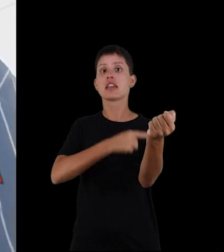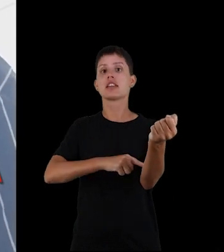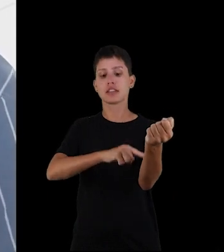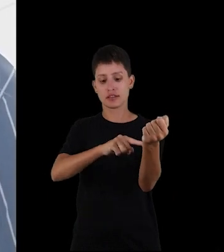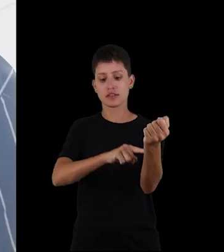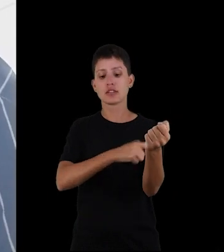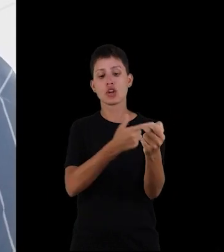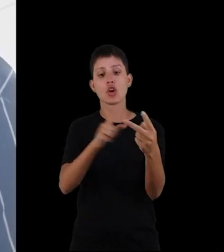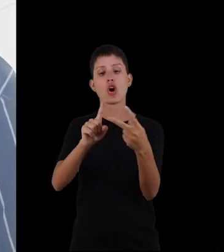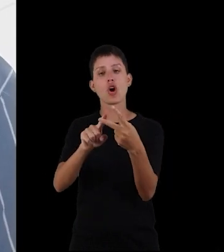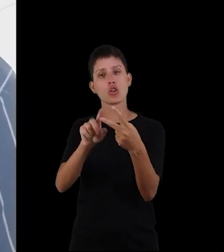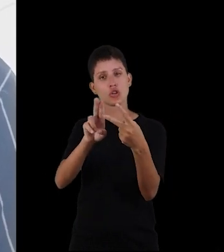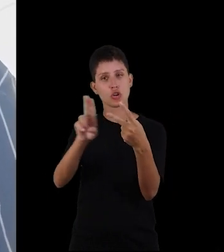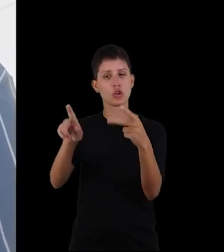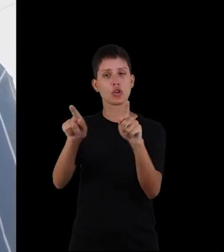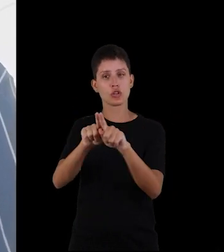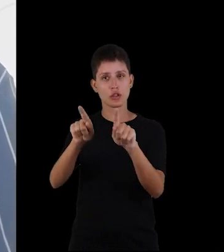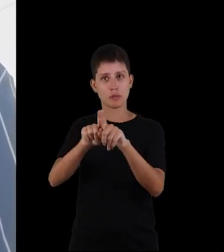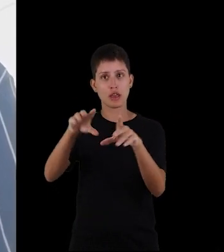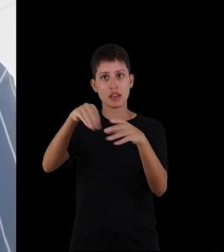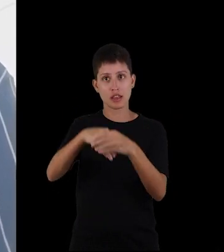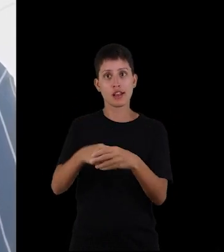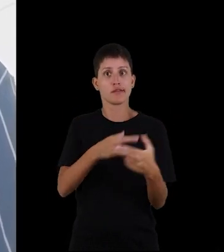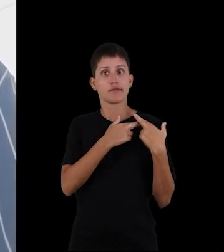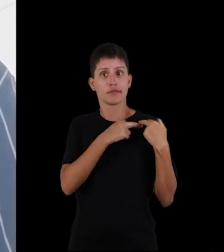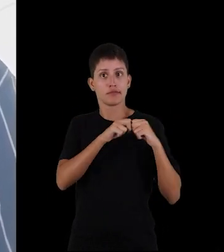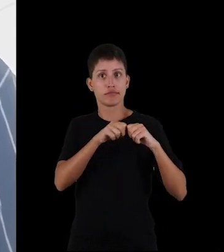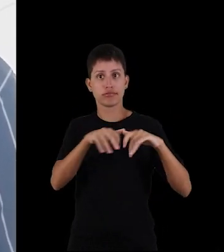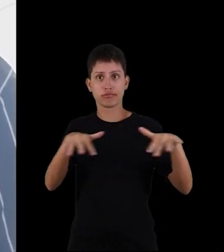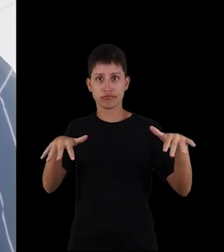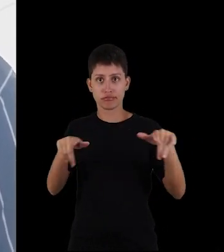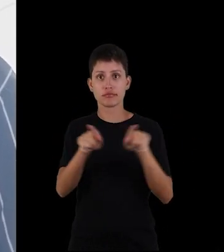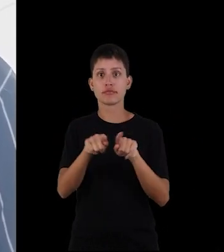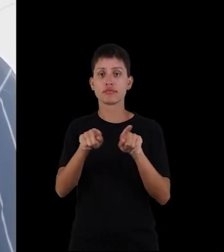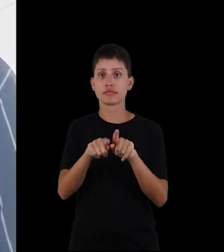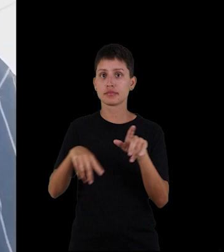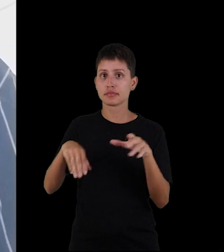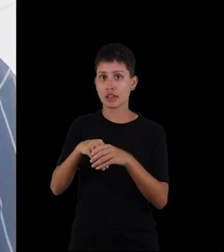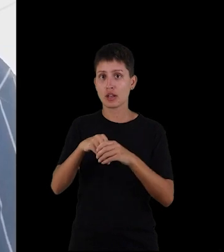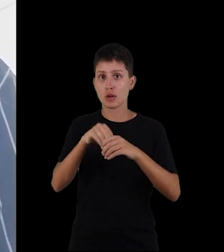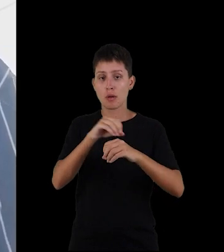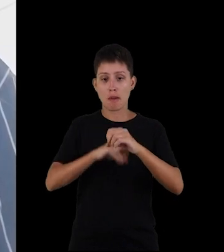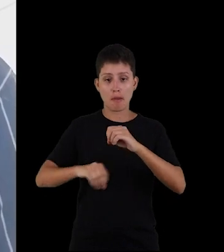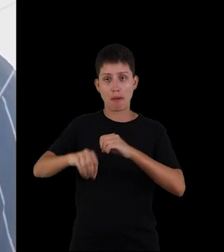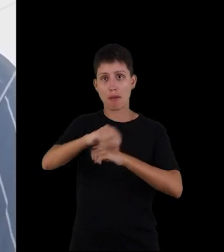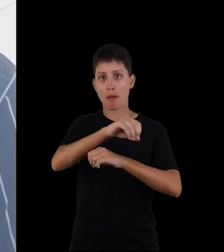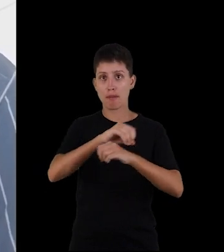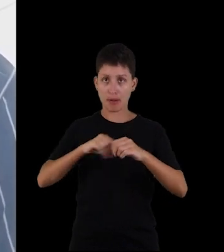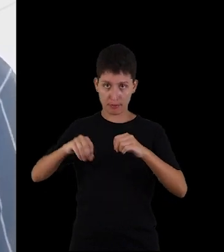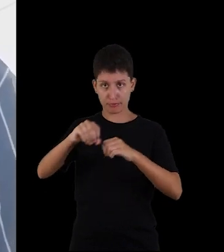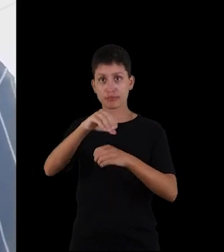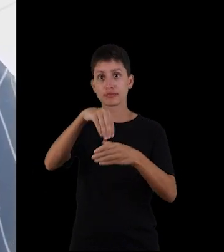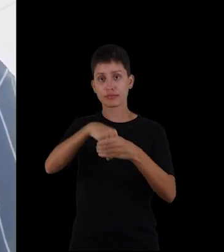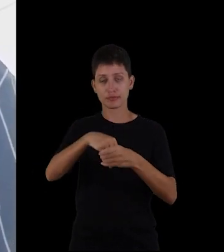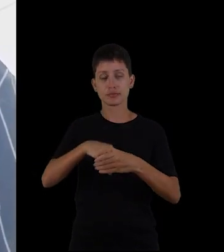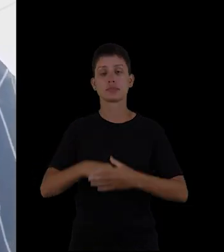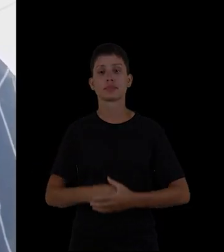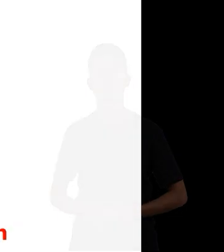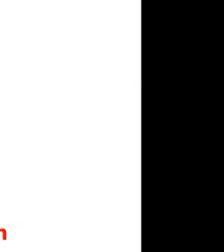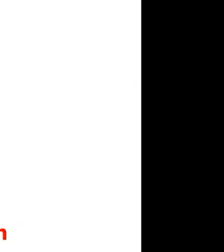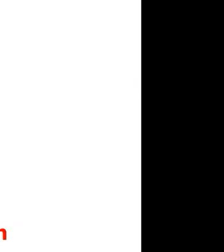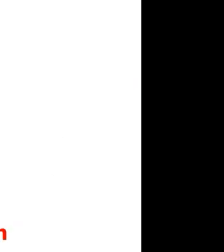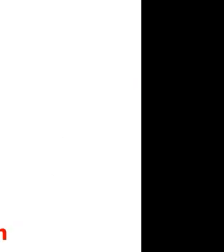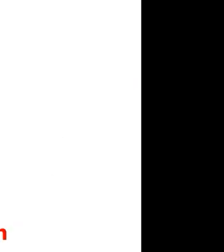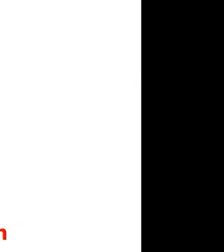e a amastigota, que é a forma replicativa que acontece, acomete as células, no caso é a forma intracelular.